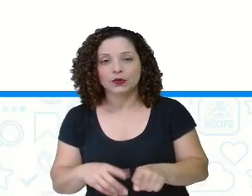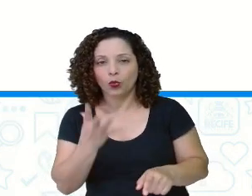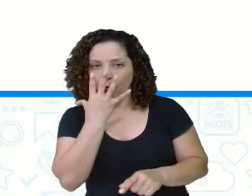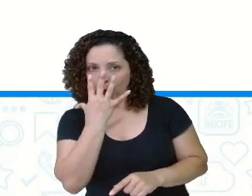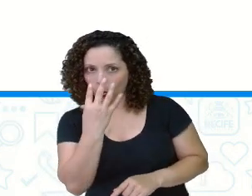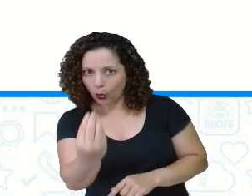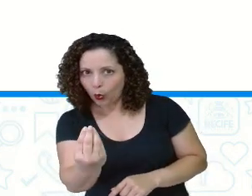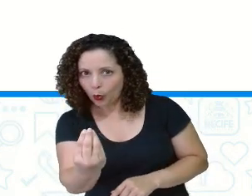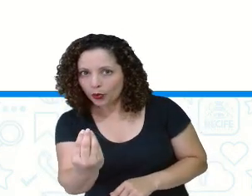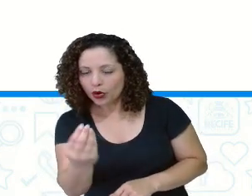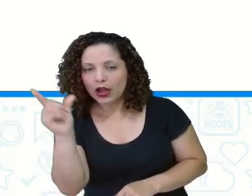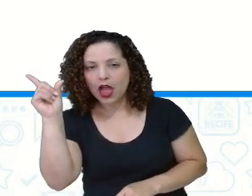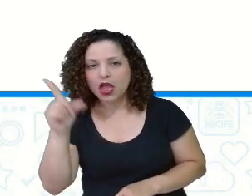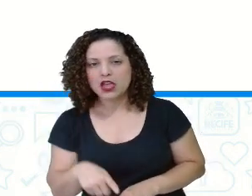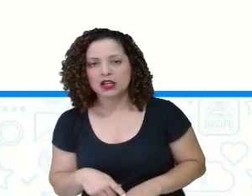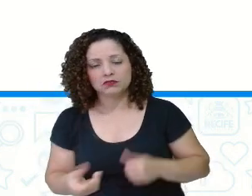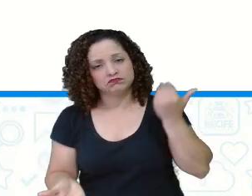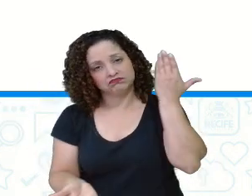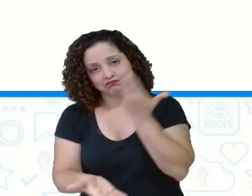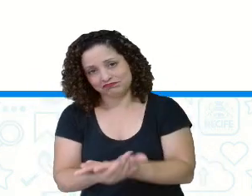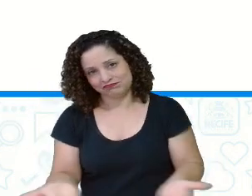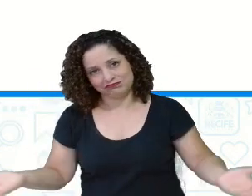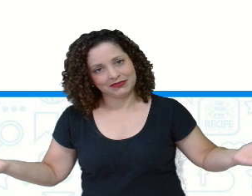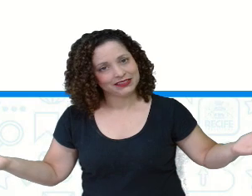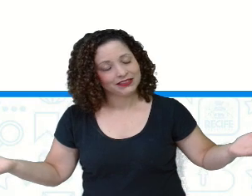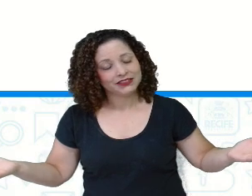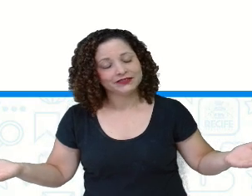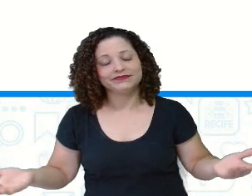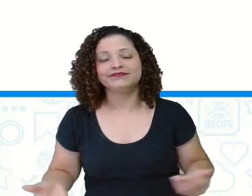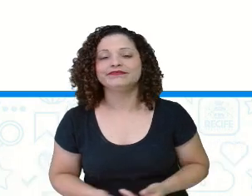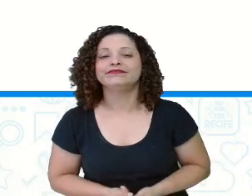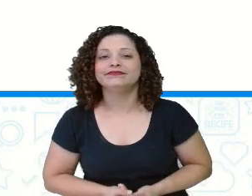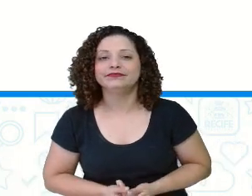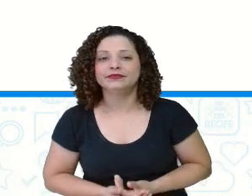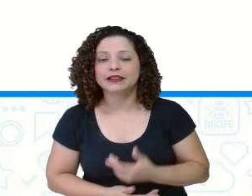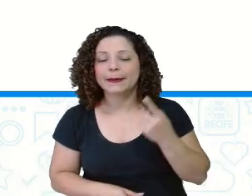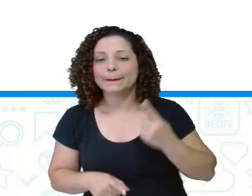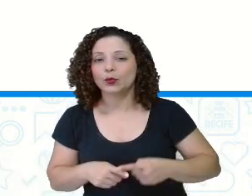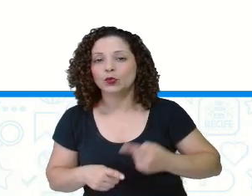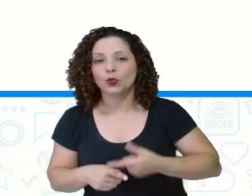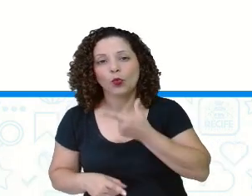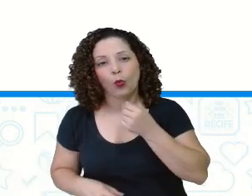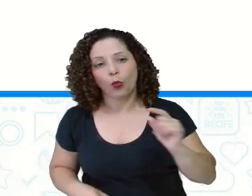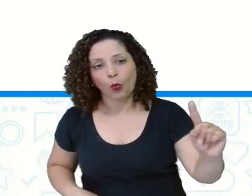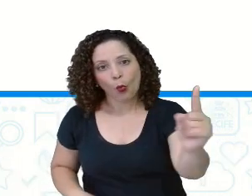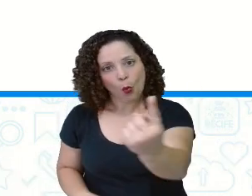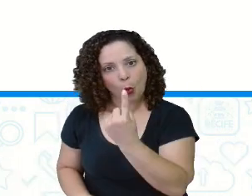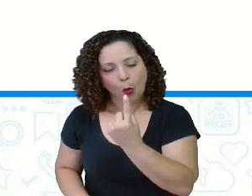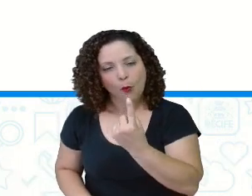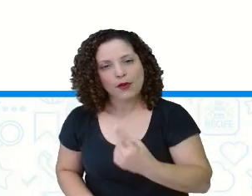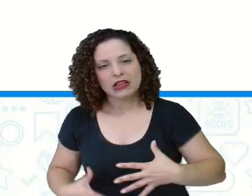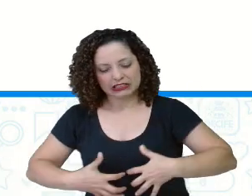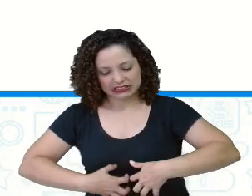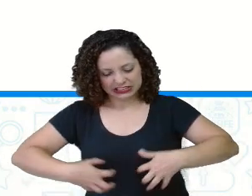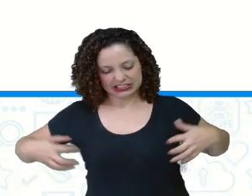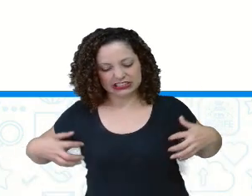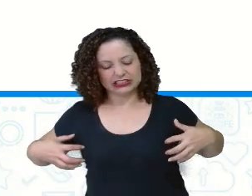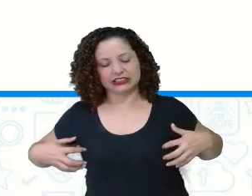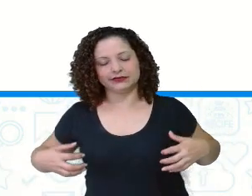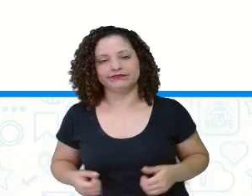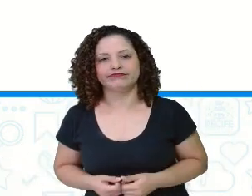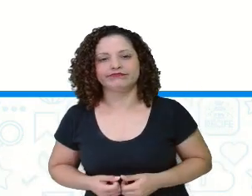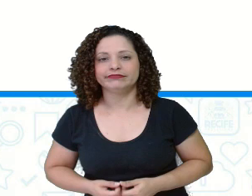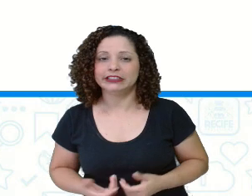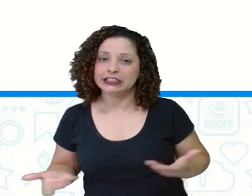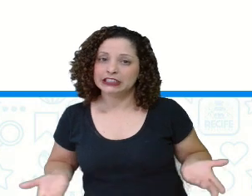deixar de amedrontar aquelas pessoas por ali, porque o leiador conseguiu dar um fim, tá? E pra